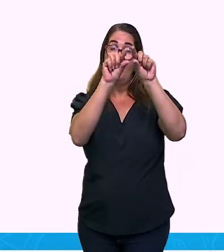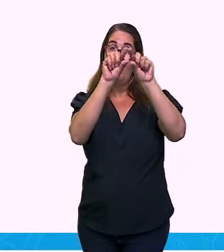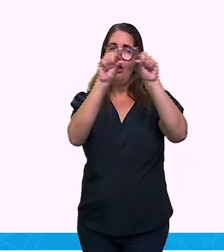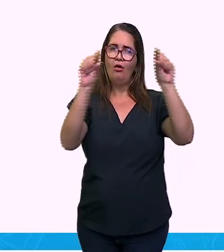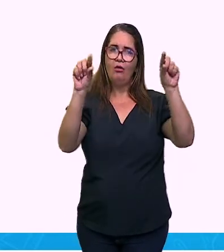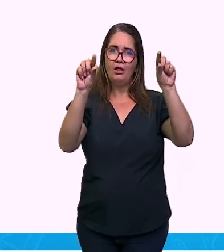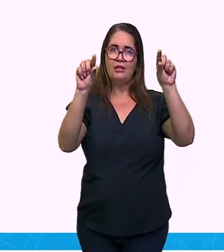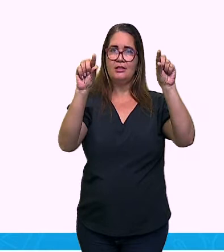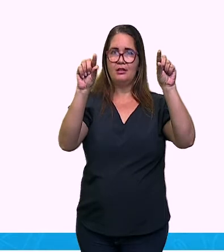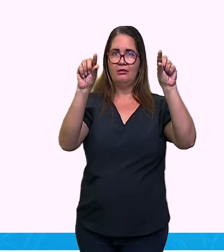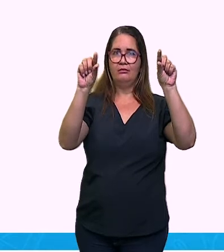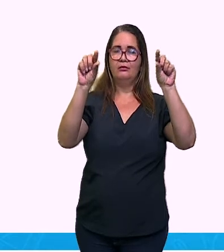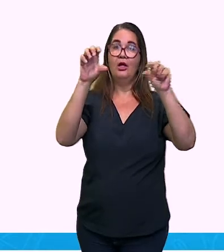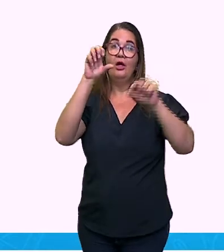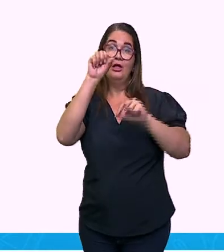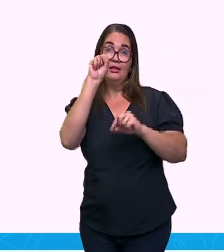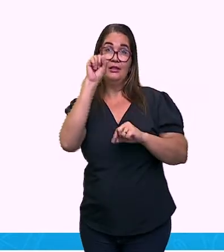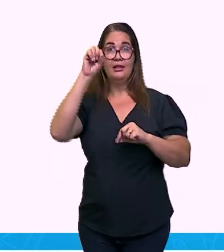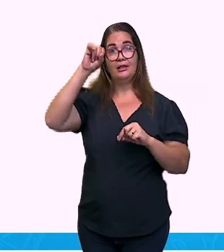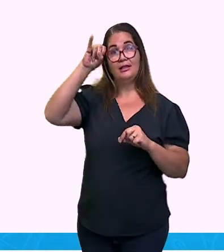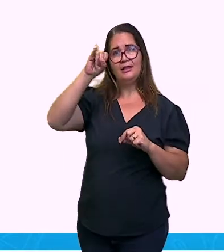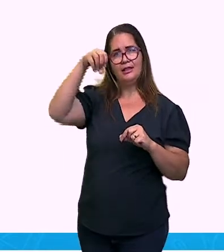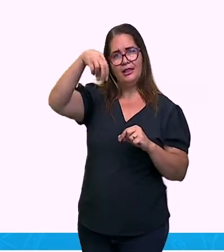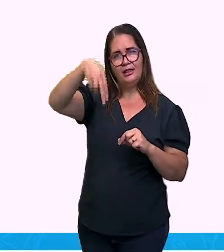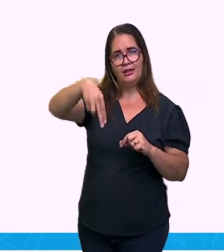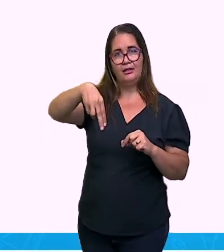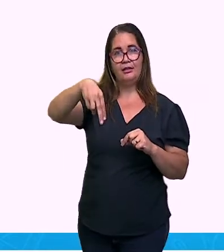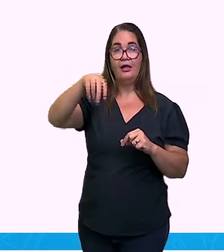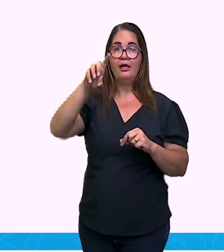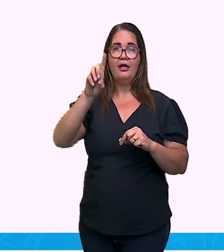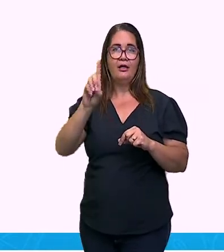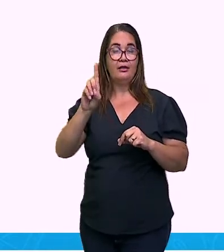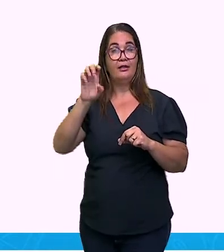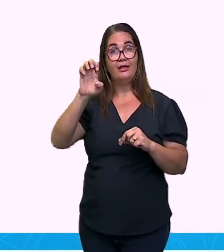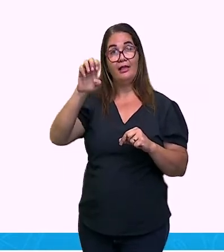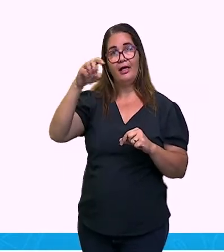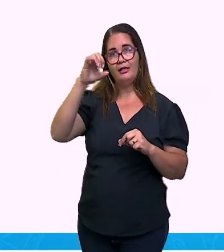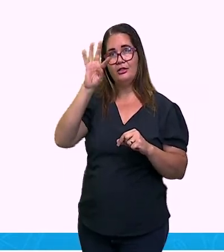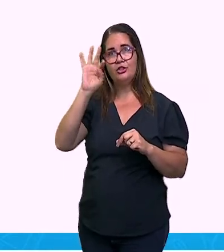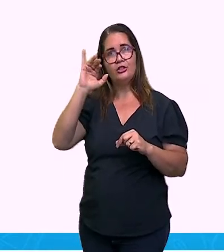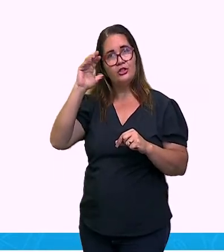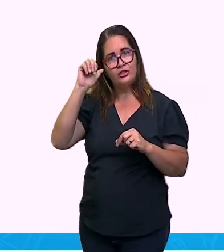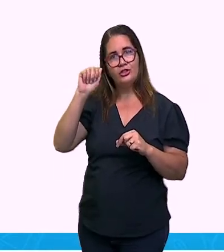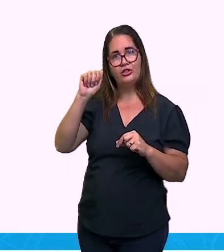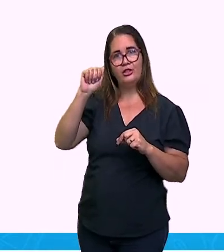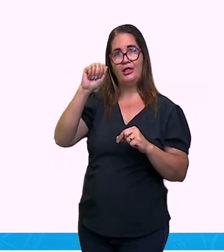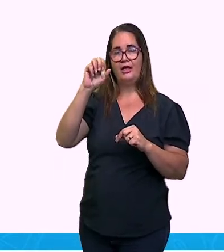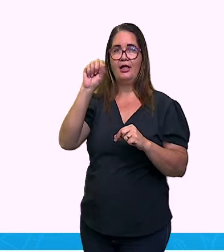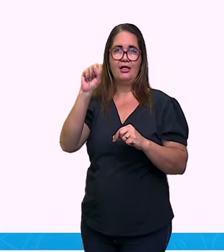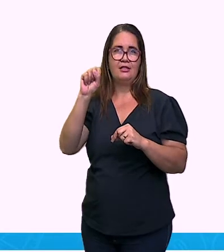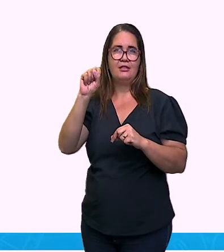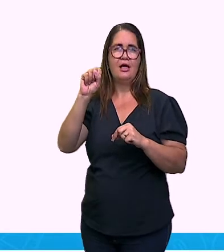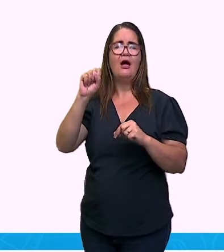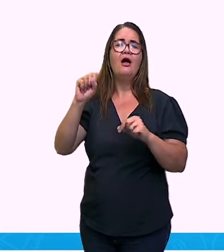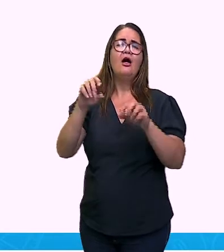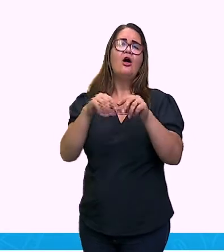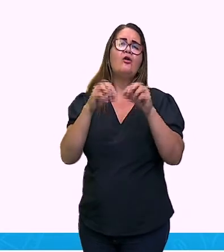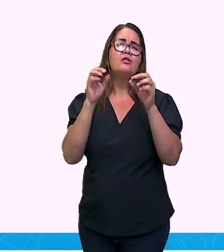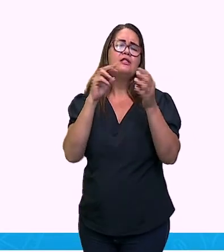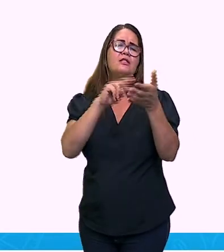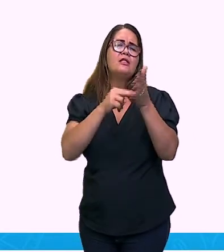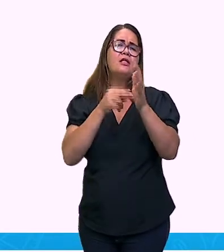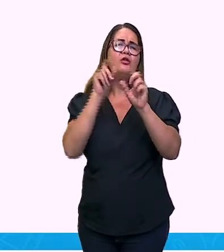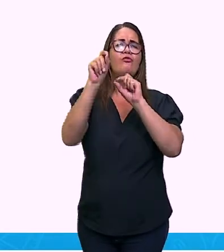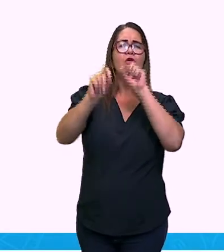sintética conclusiva. O que esse nome conclusiva quer dizer? Conclusão, isso mesmo, é o fim, né?